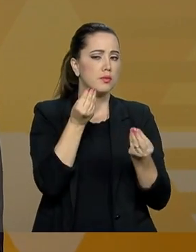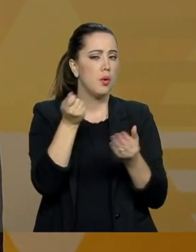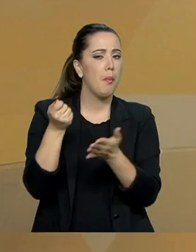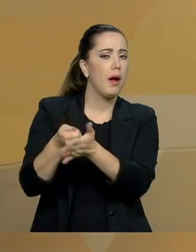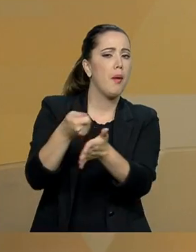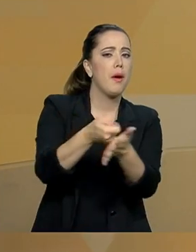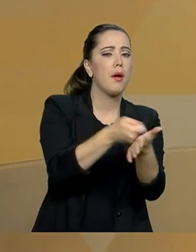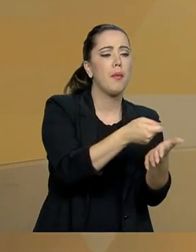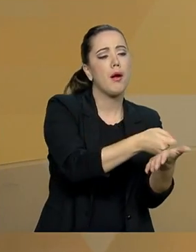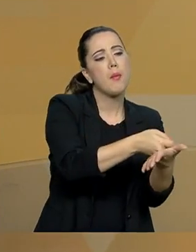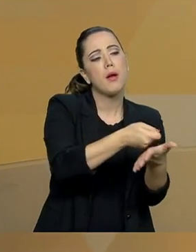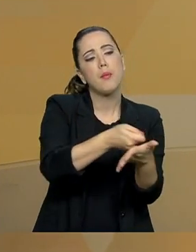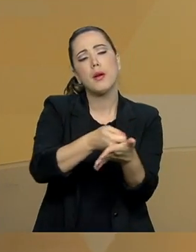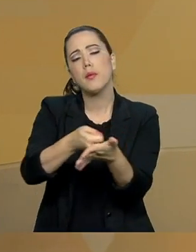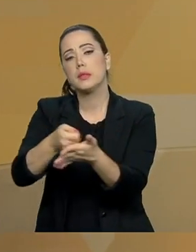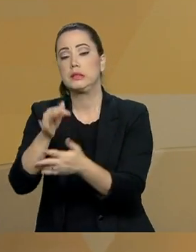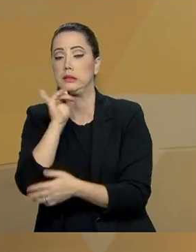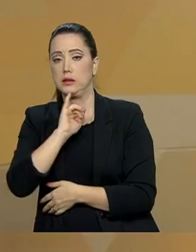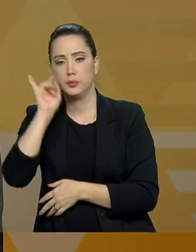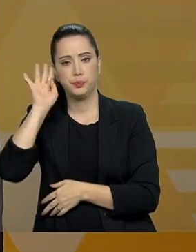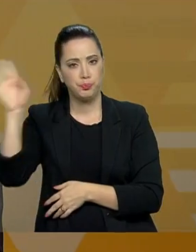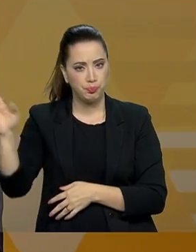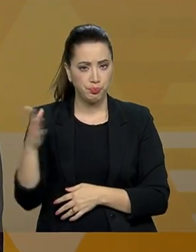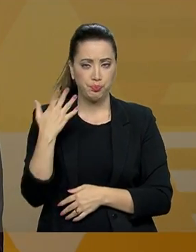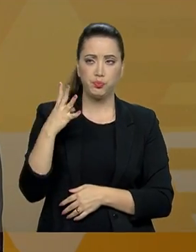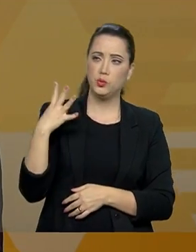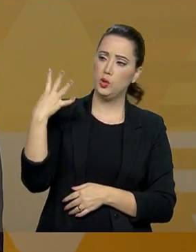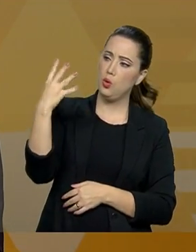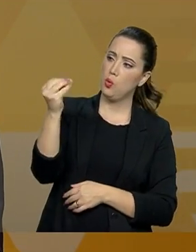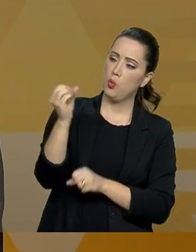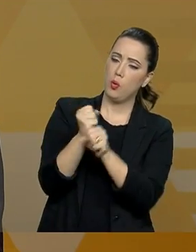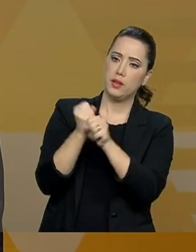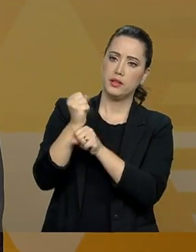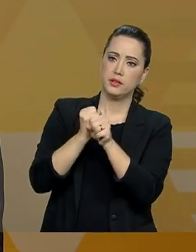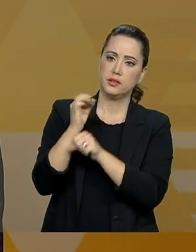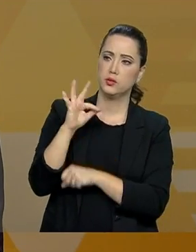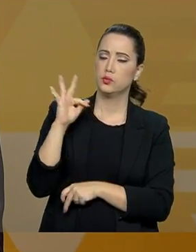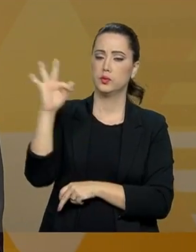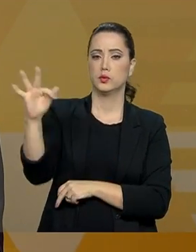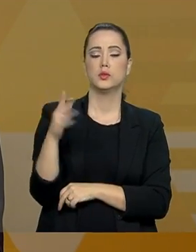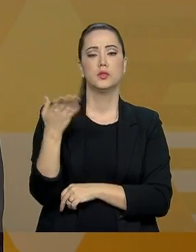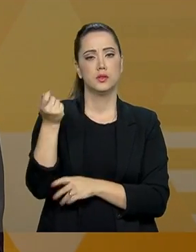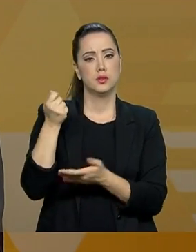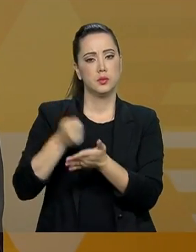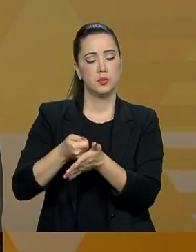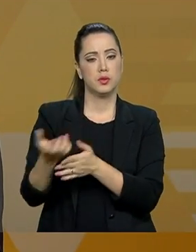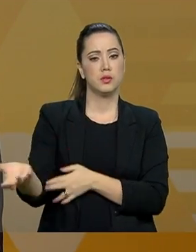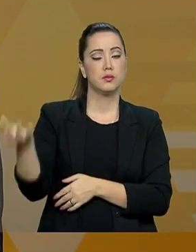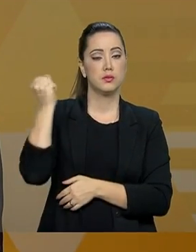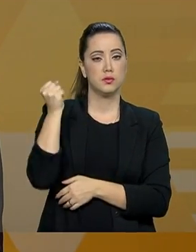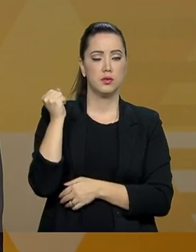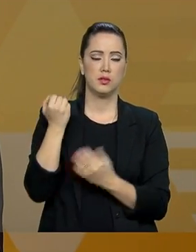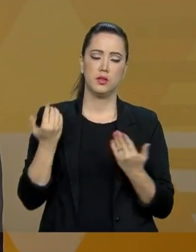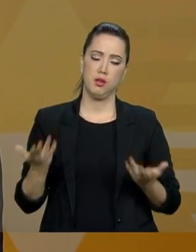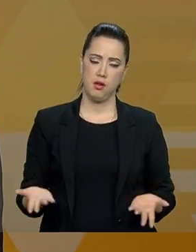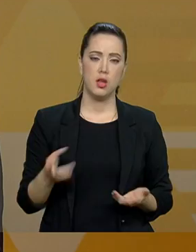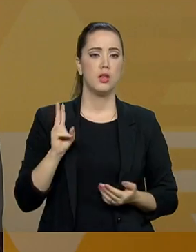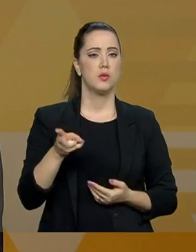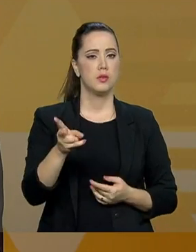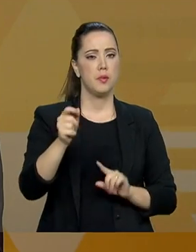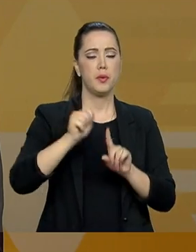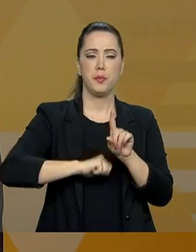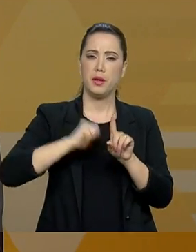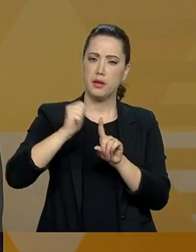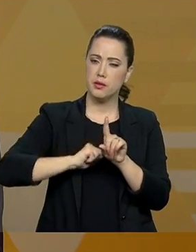poupança ao longo do tempo. Então, vamos imaginar que daqui a 40 anos você vai investir, você poderá resgatar. Então, ele todos os meses